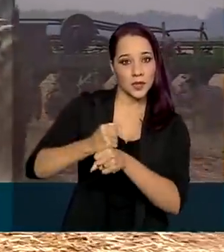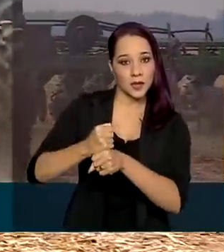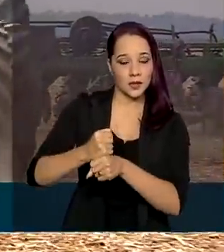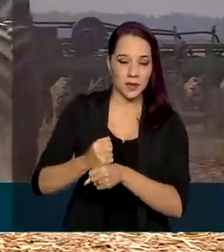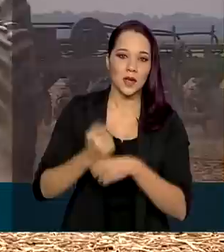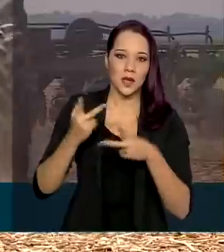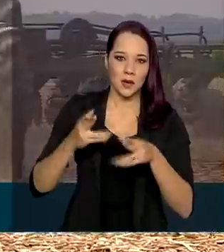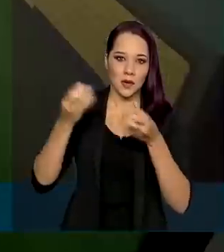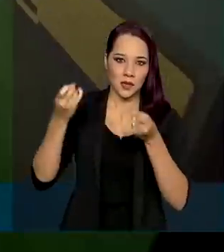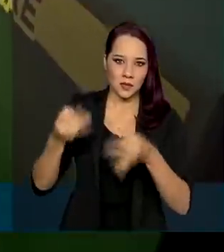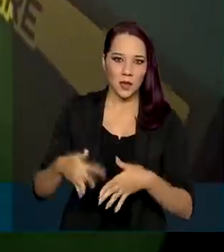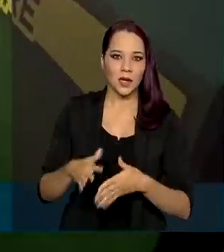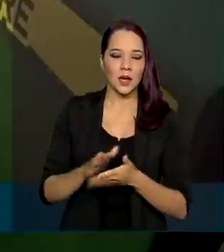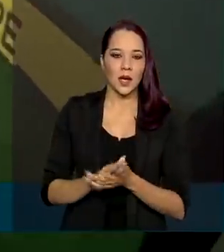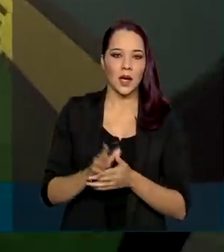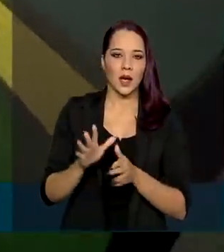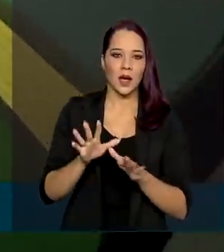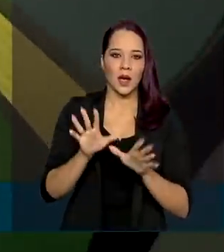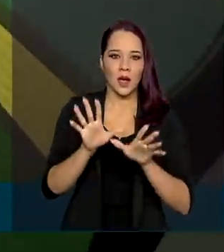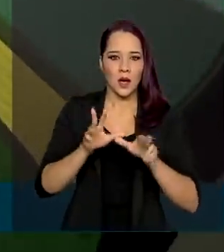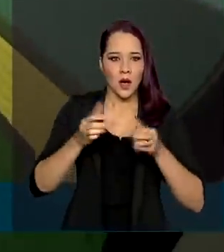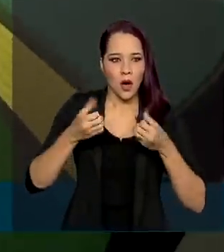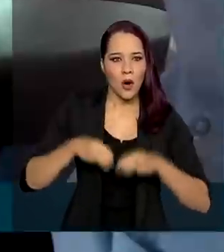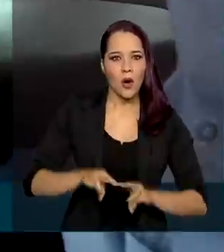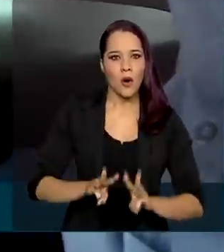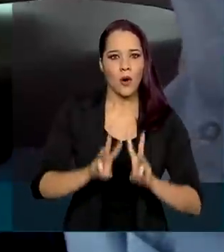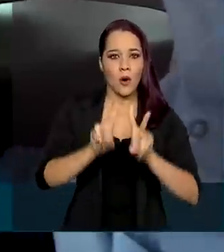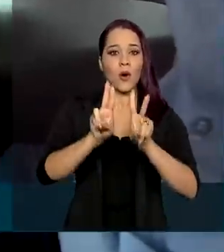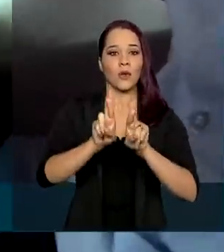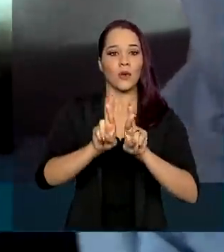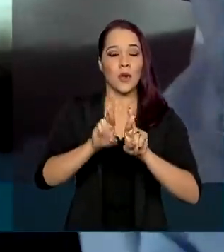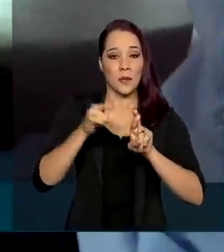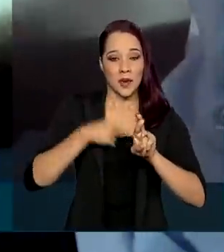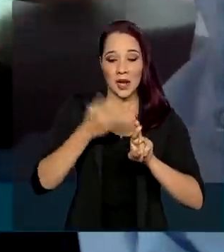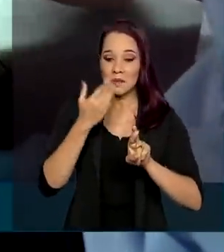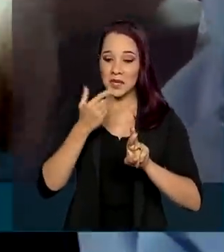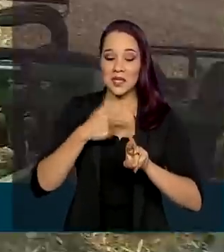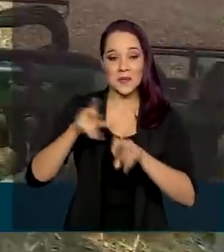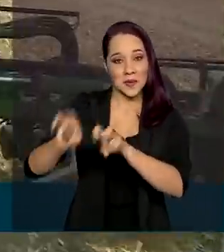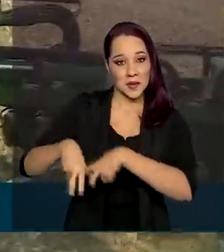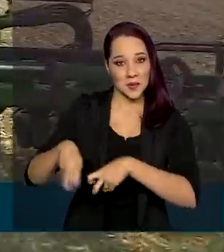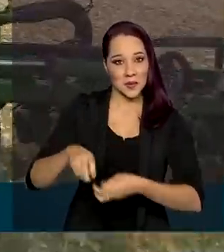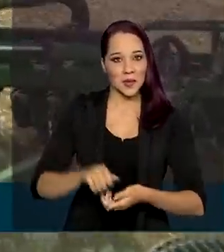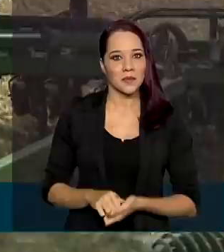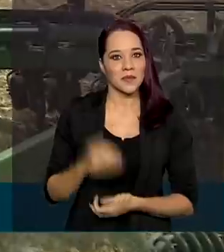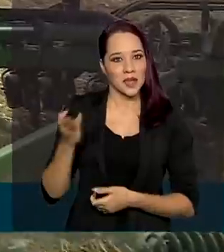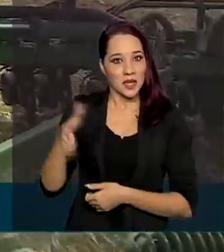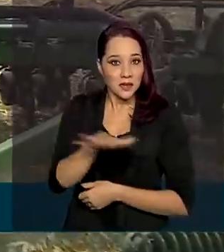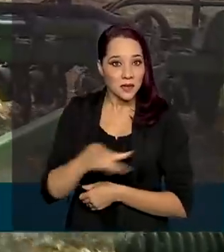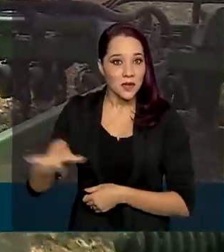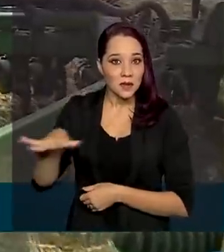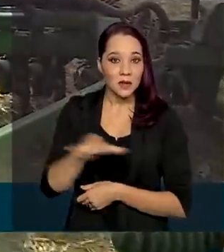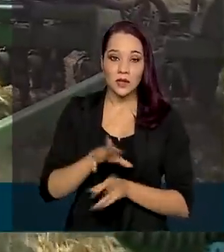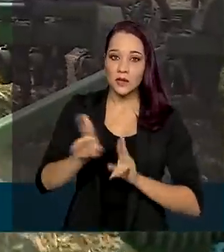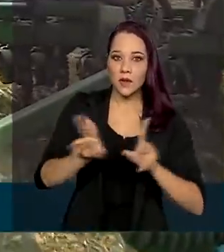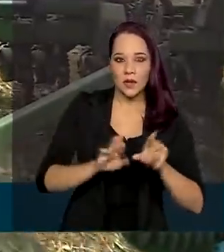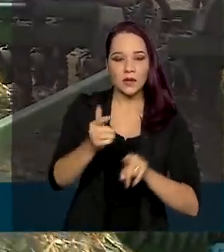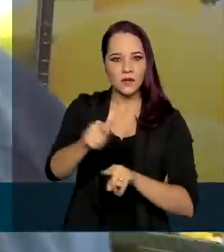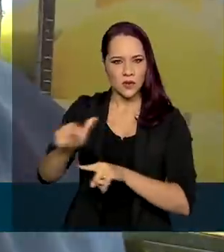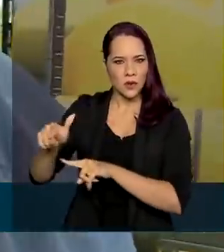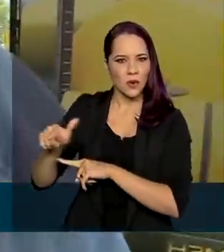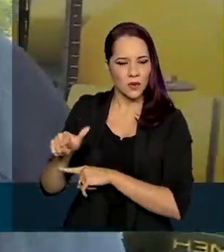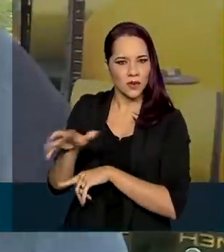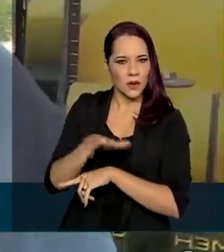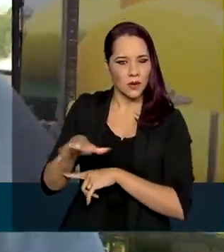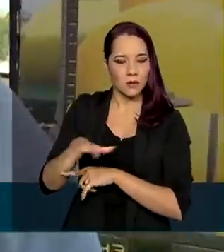segundo a Organização das Nações Unidas para Alimentação e Agricultura. E o agronegócio é um setor que, diferente de outros setores